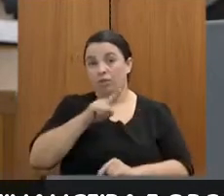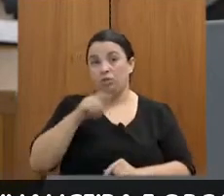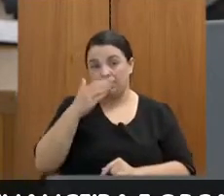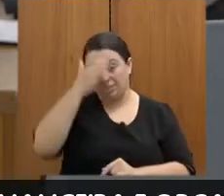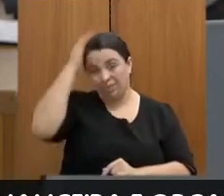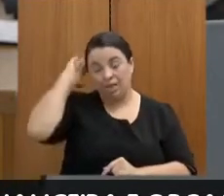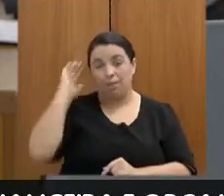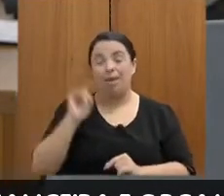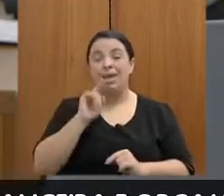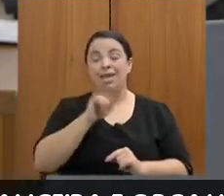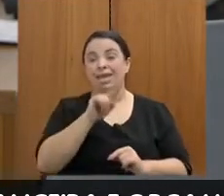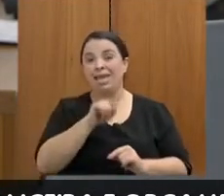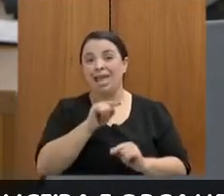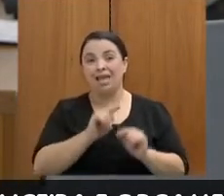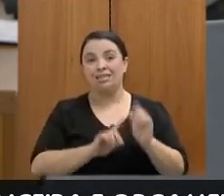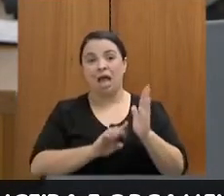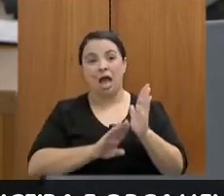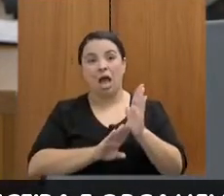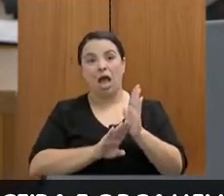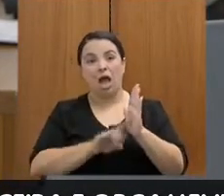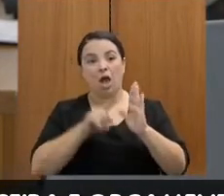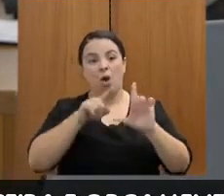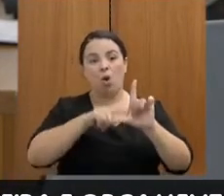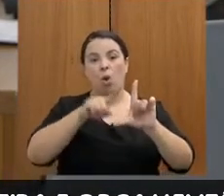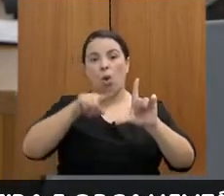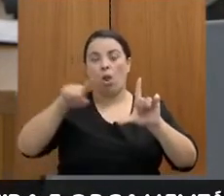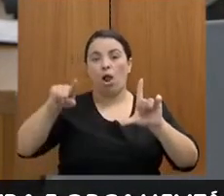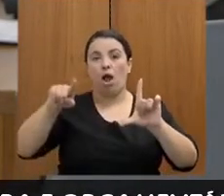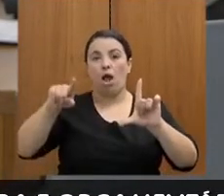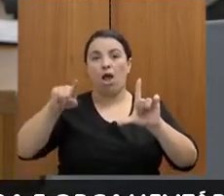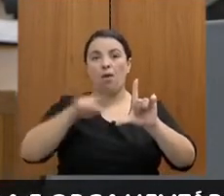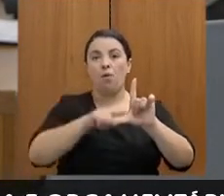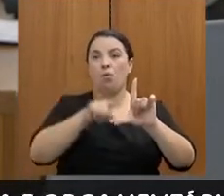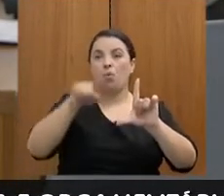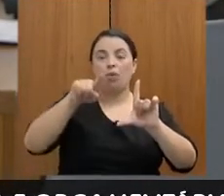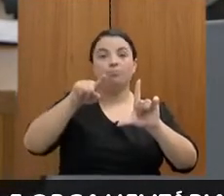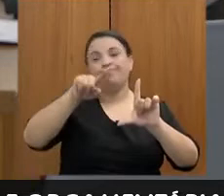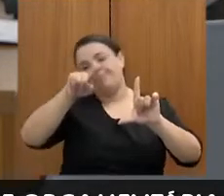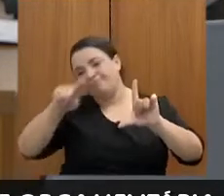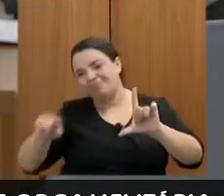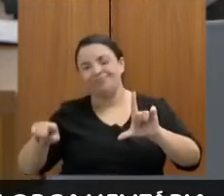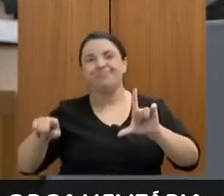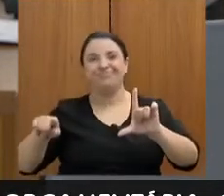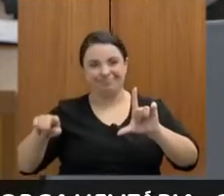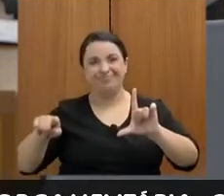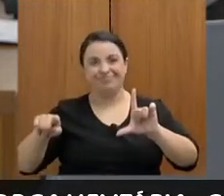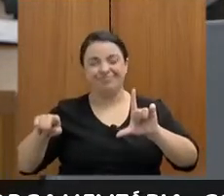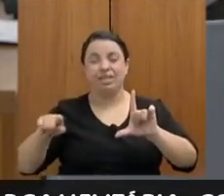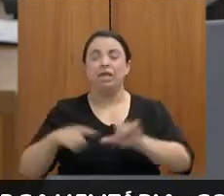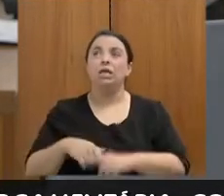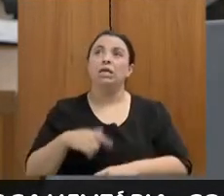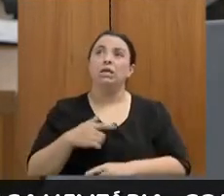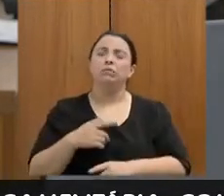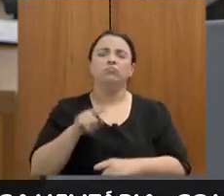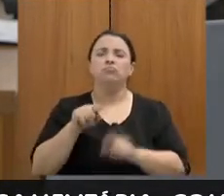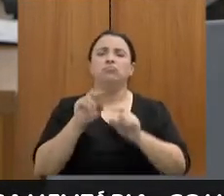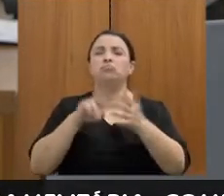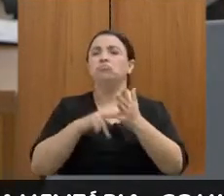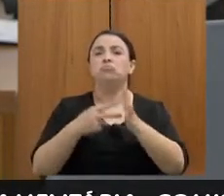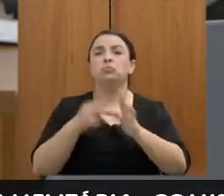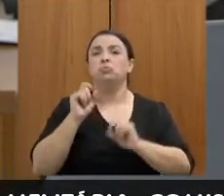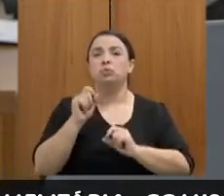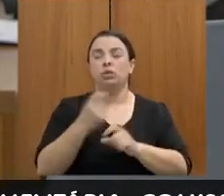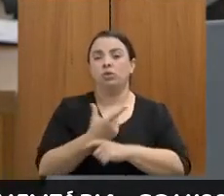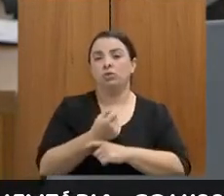curva de déficit da previsão orçamentária no nosso Estado. O que eu estou querendo dizer com isso? Em 2020, gente tinha um déficit